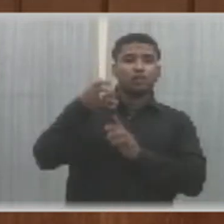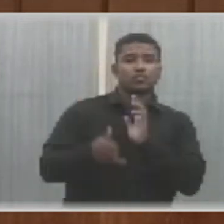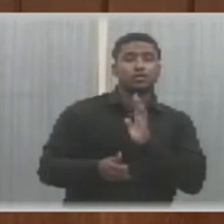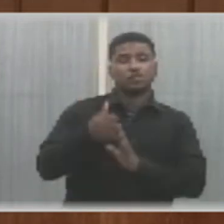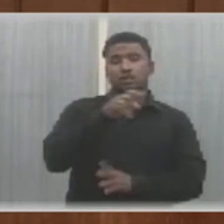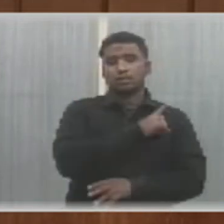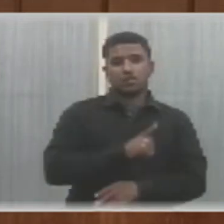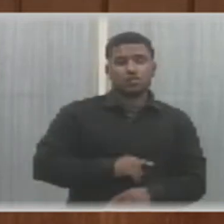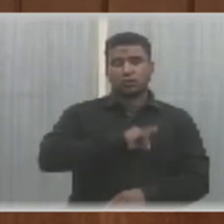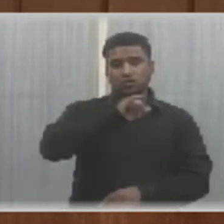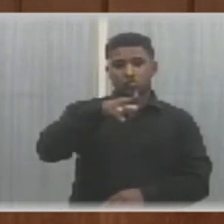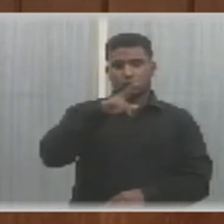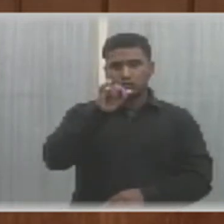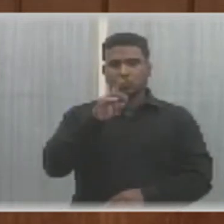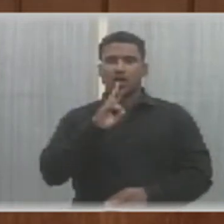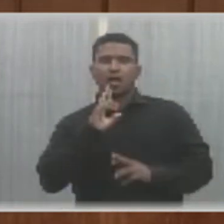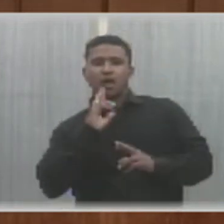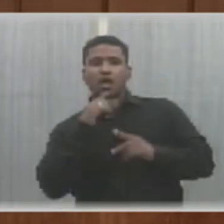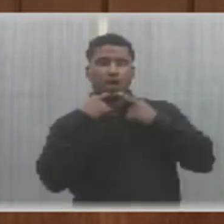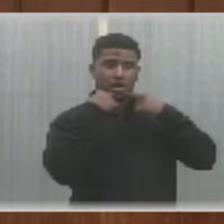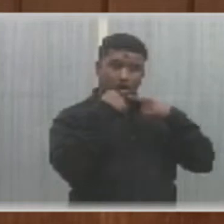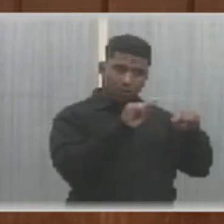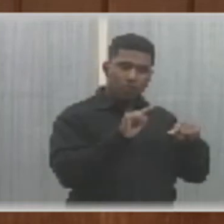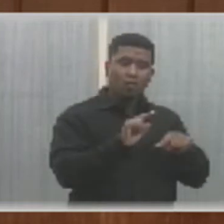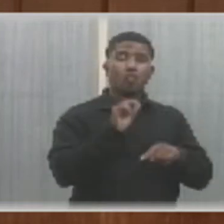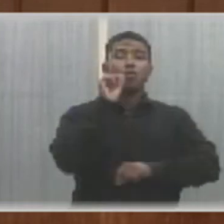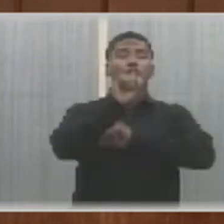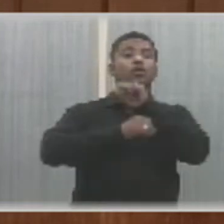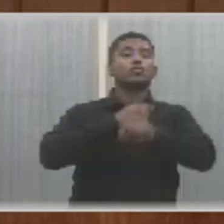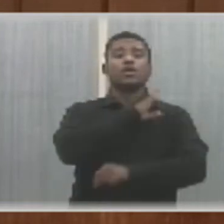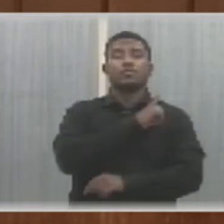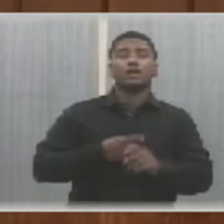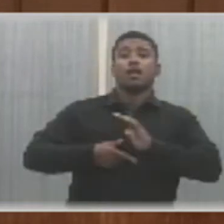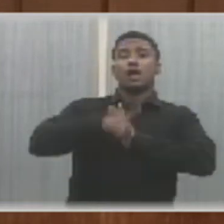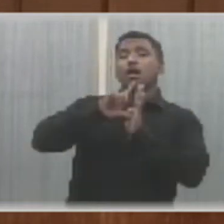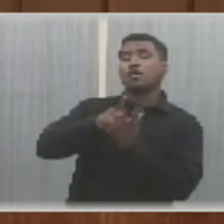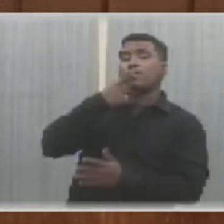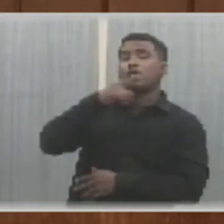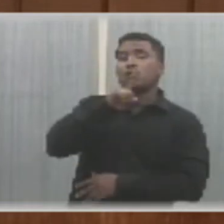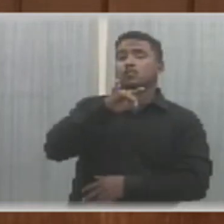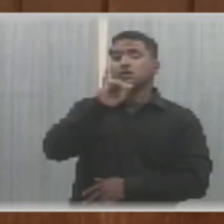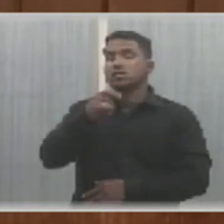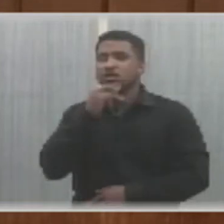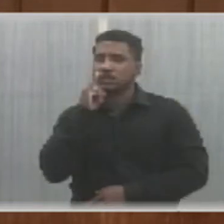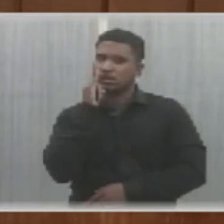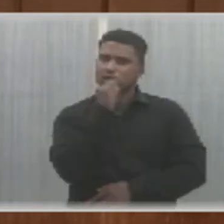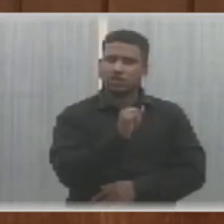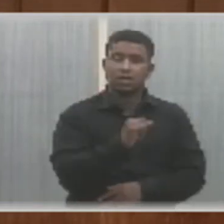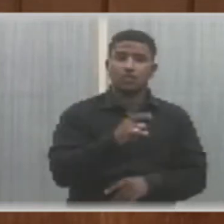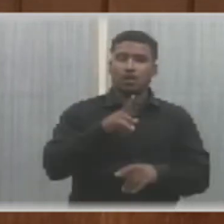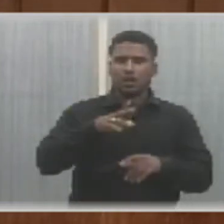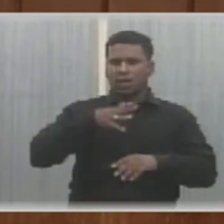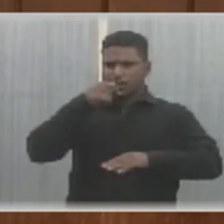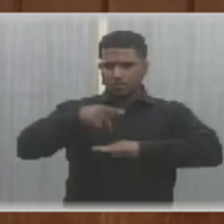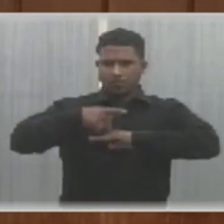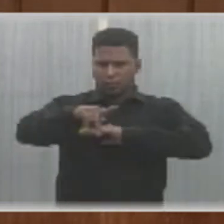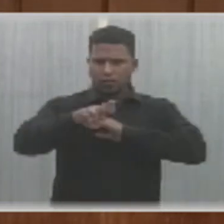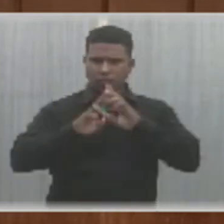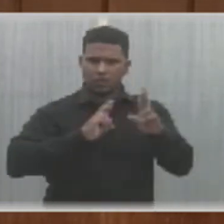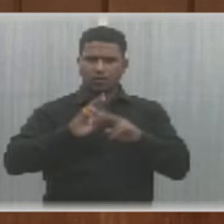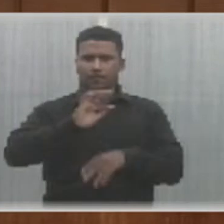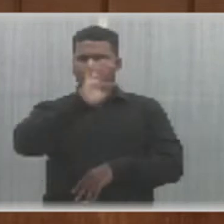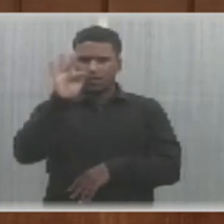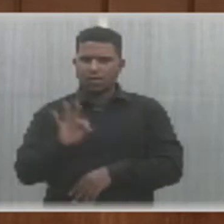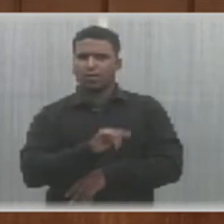deputado Júlio Arco Verde, contestou críticas proferidas pelo senhor deputado Ziza Cavalho na sessão de hoje, referente à manutenção das rodovias federais